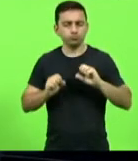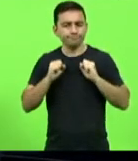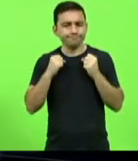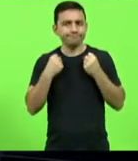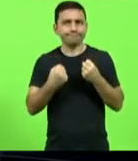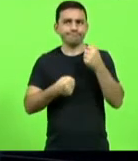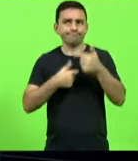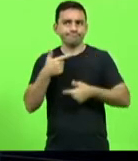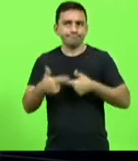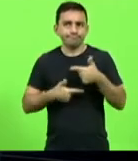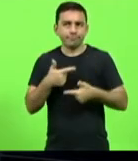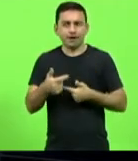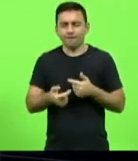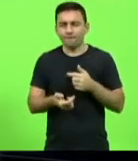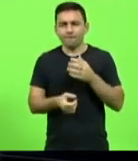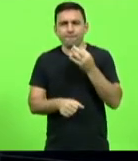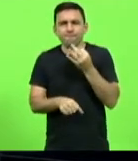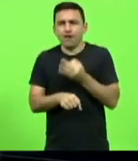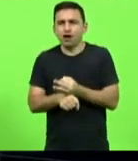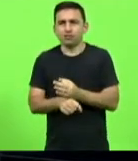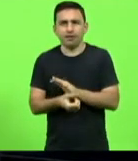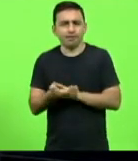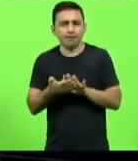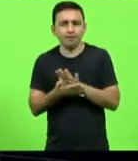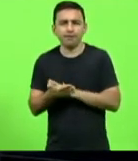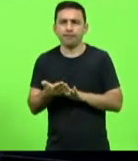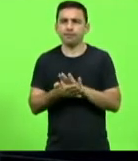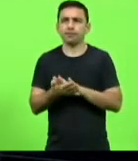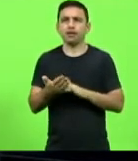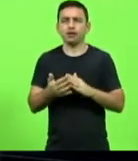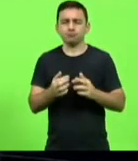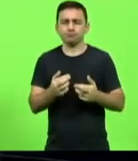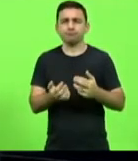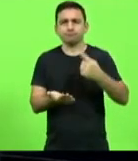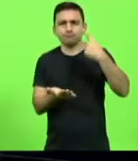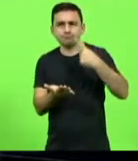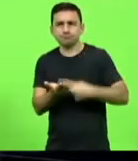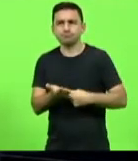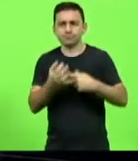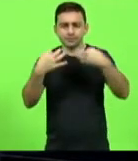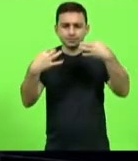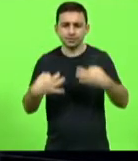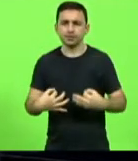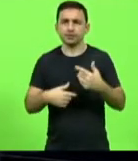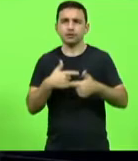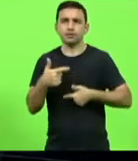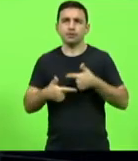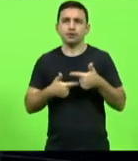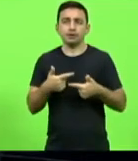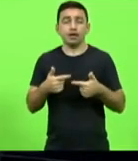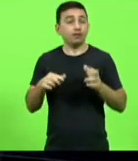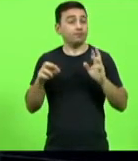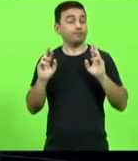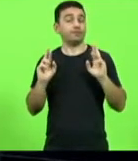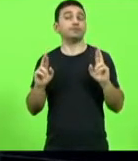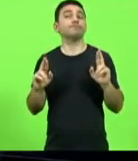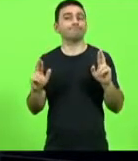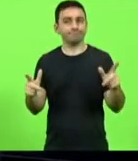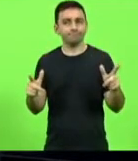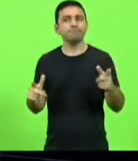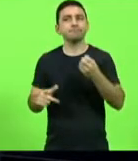trabalham que não faltam que se dedicam que são comprometidas com o seu trabalho e isso faz a diferença e isso faz com que